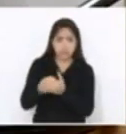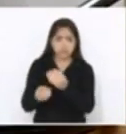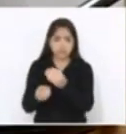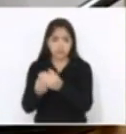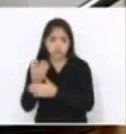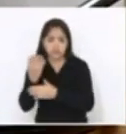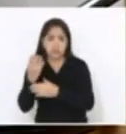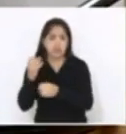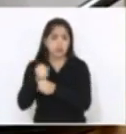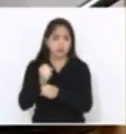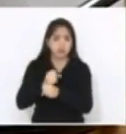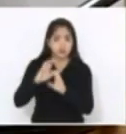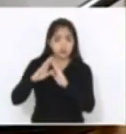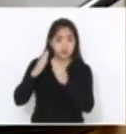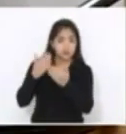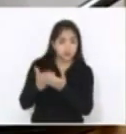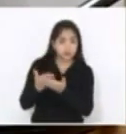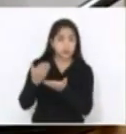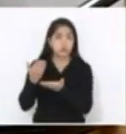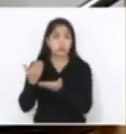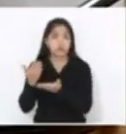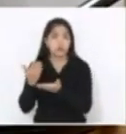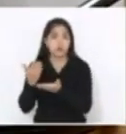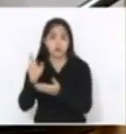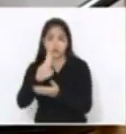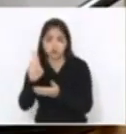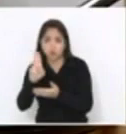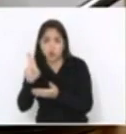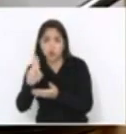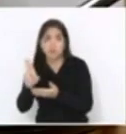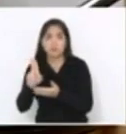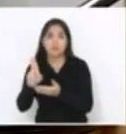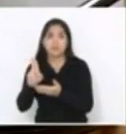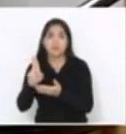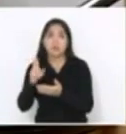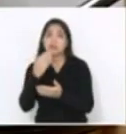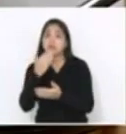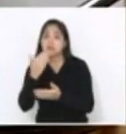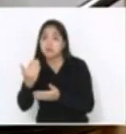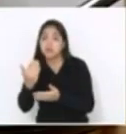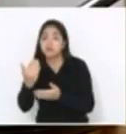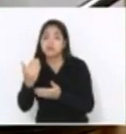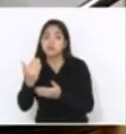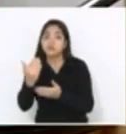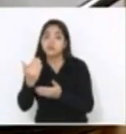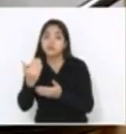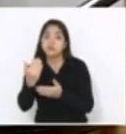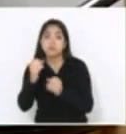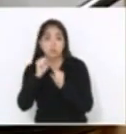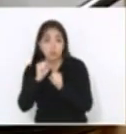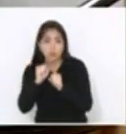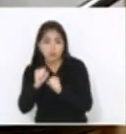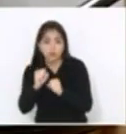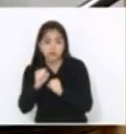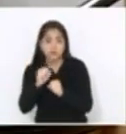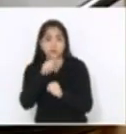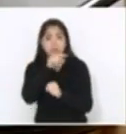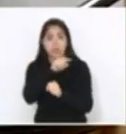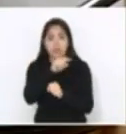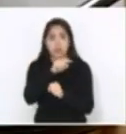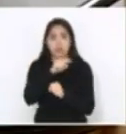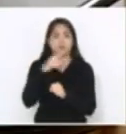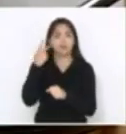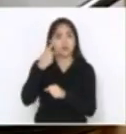com um nome, uma escola, tem que ter um nome, ele tem que pedir autorização ao Parlamento. Uma escola.